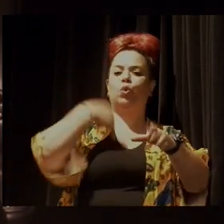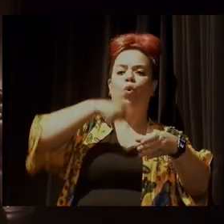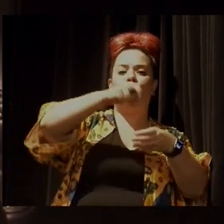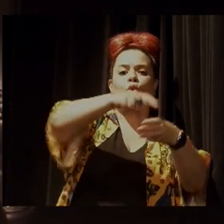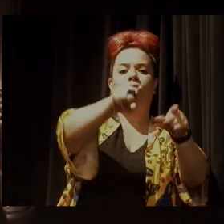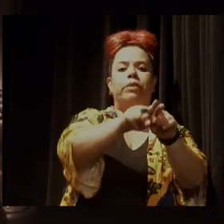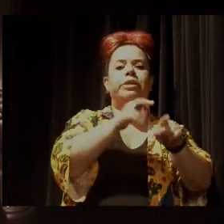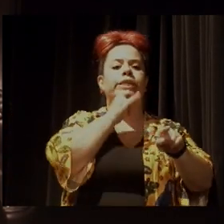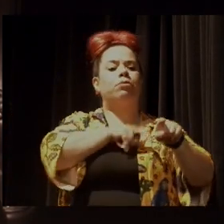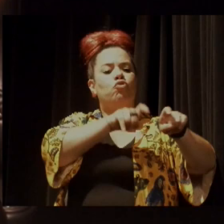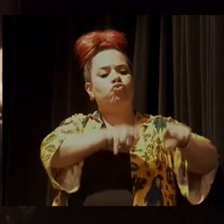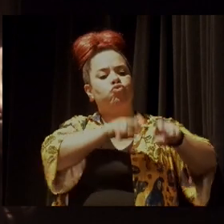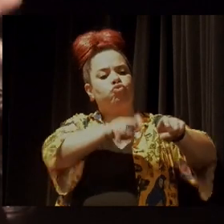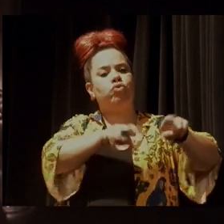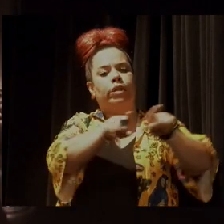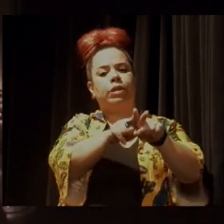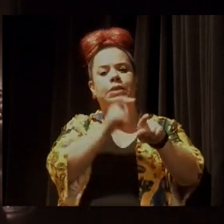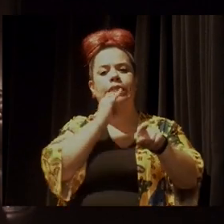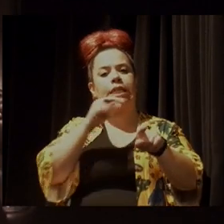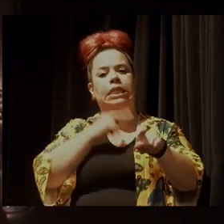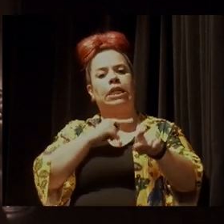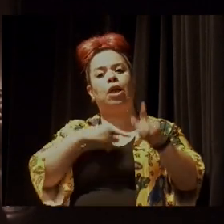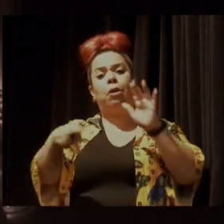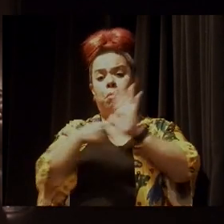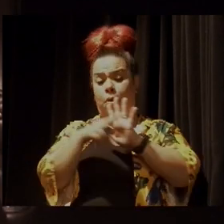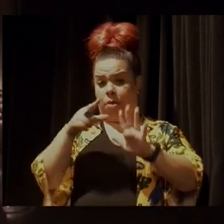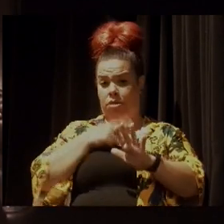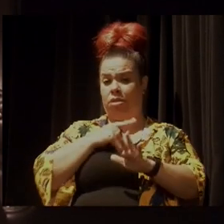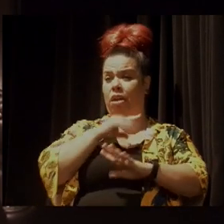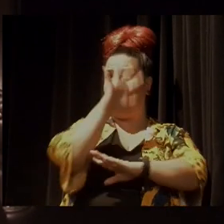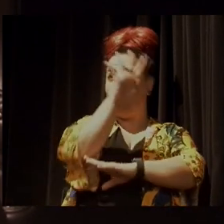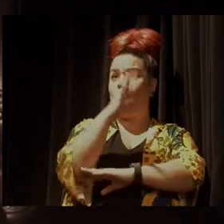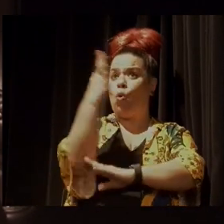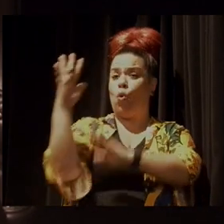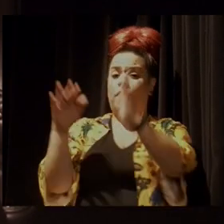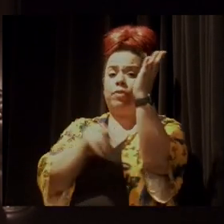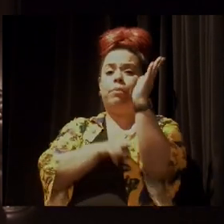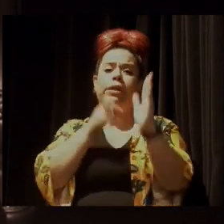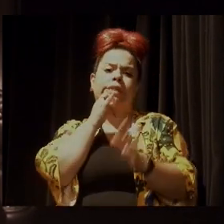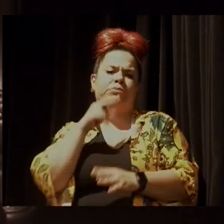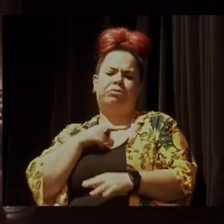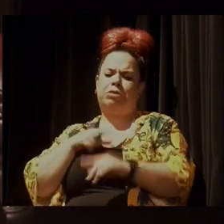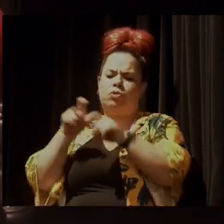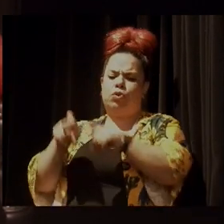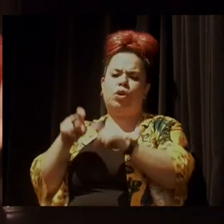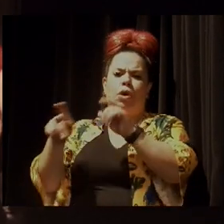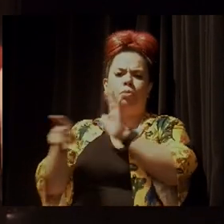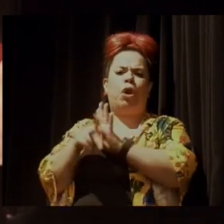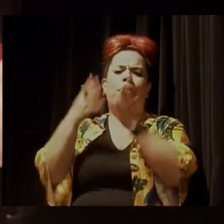manejo, você tem CSAs que são agroflorestais, CSAs que são agricultura orgânica, ou que são agroecológicos.